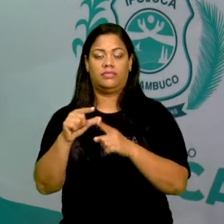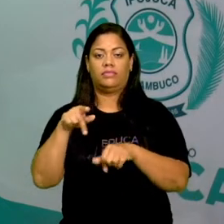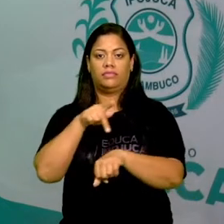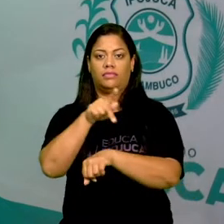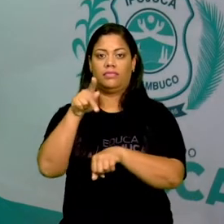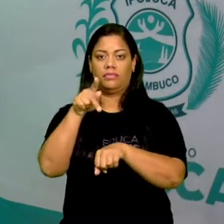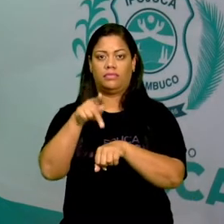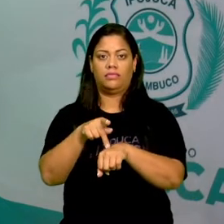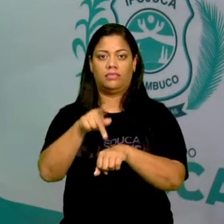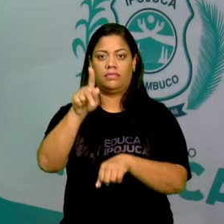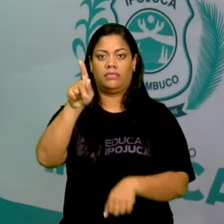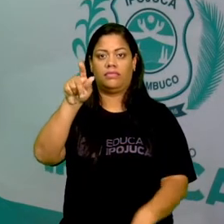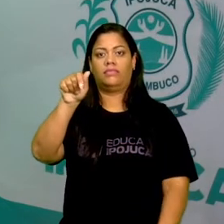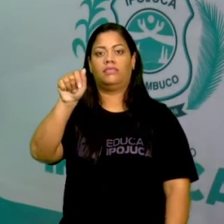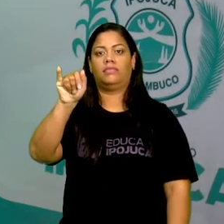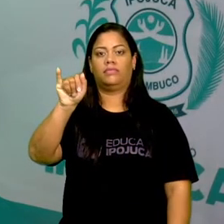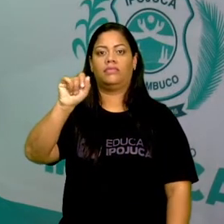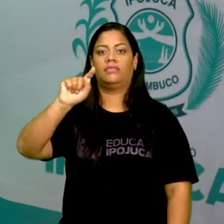país.